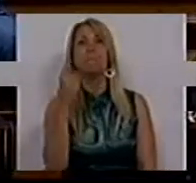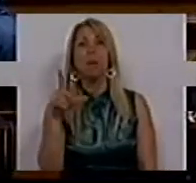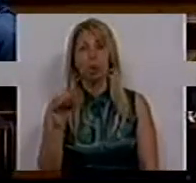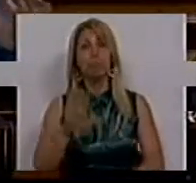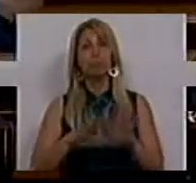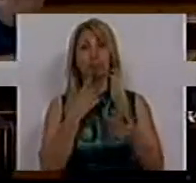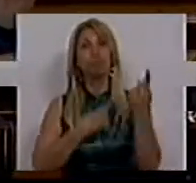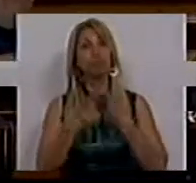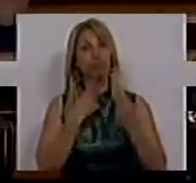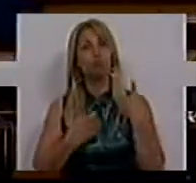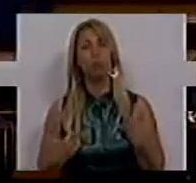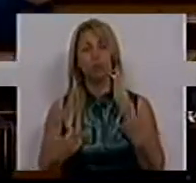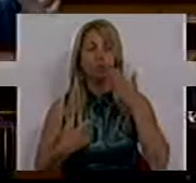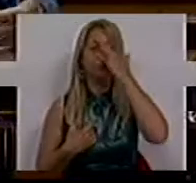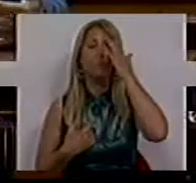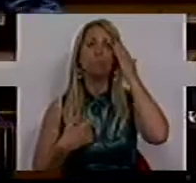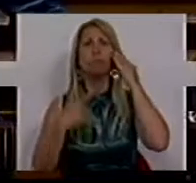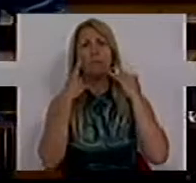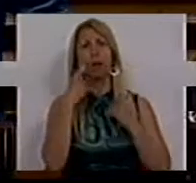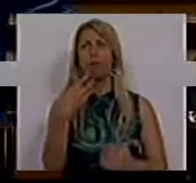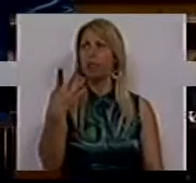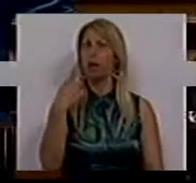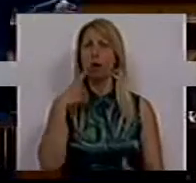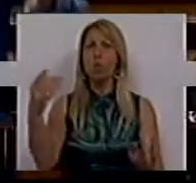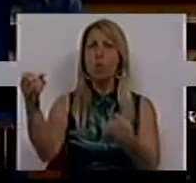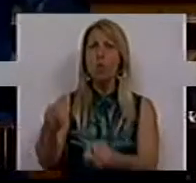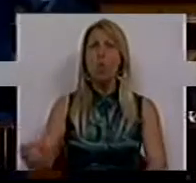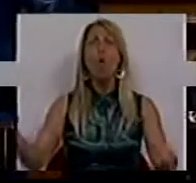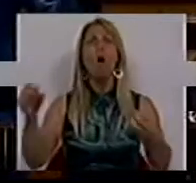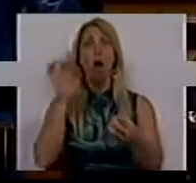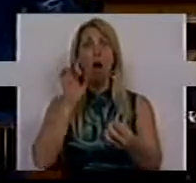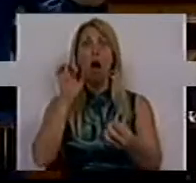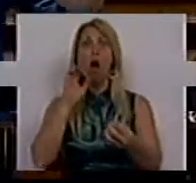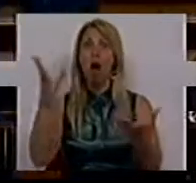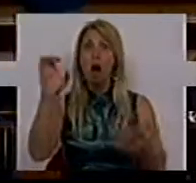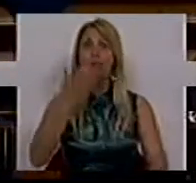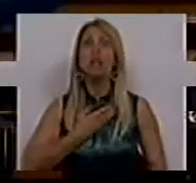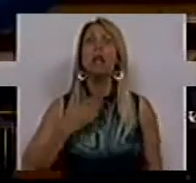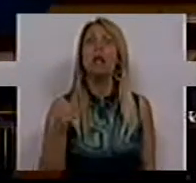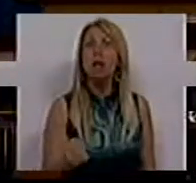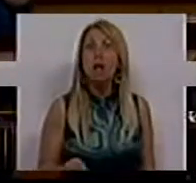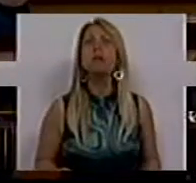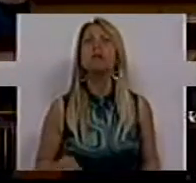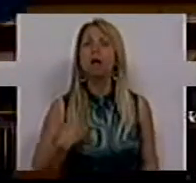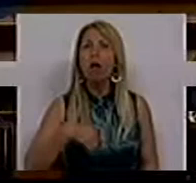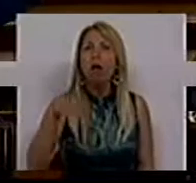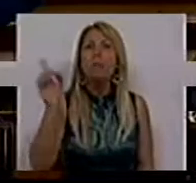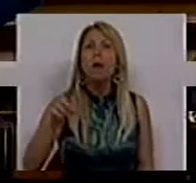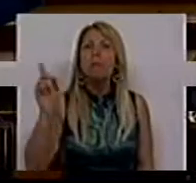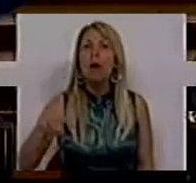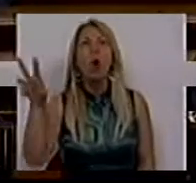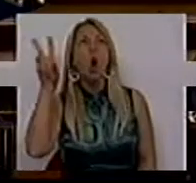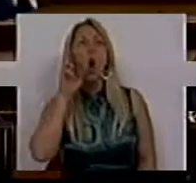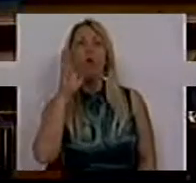que fizeram e registrar uma ausência, que é uma ausência de peso neste debate, que é a ausência do CDS. Tanto ouvimos o CDS falar sobre o